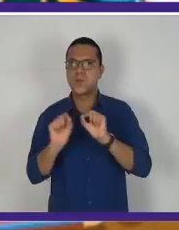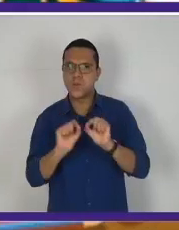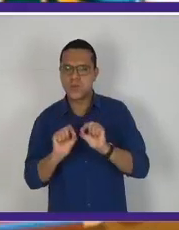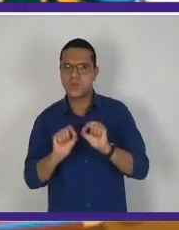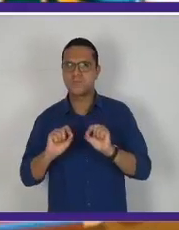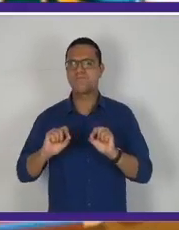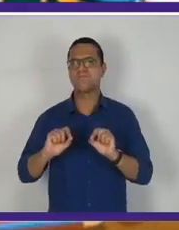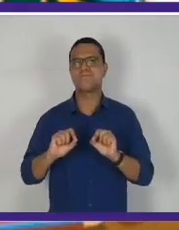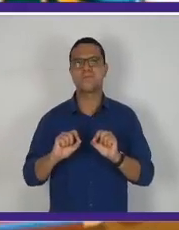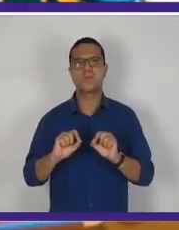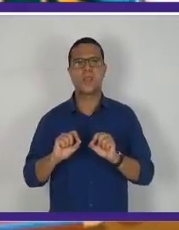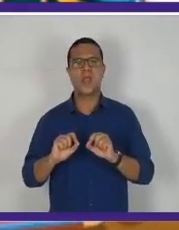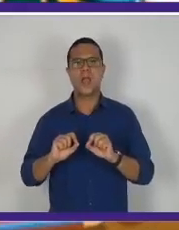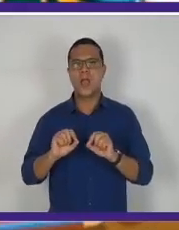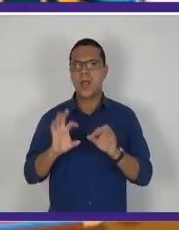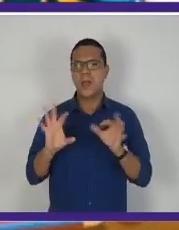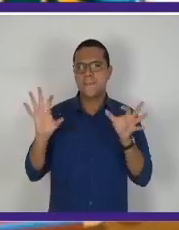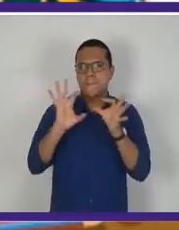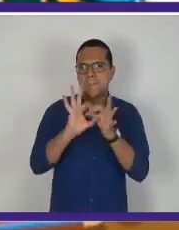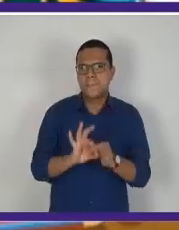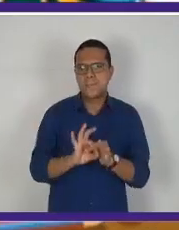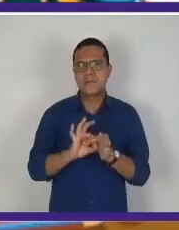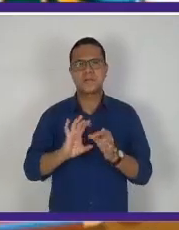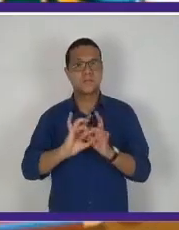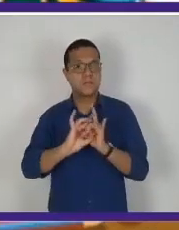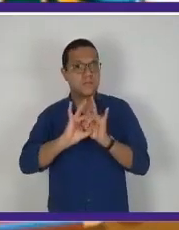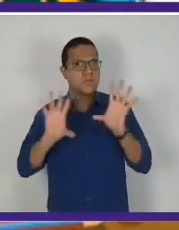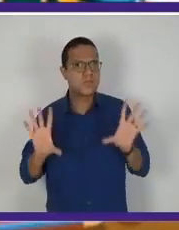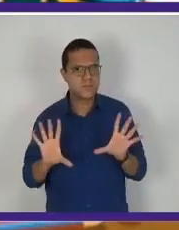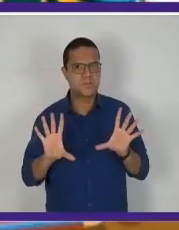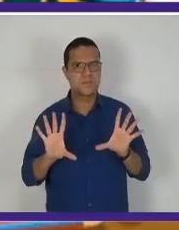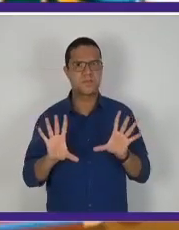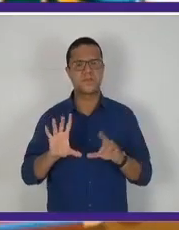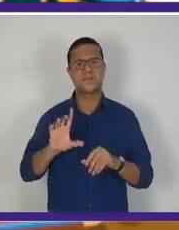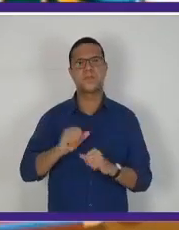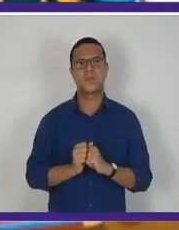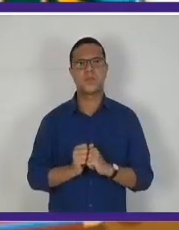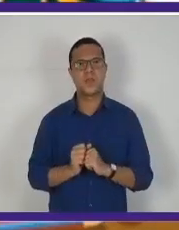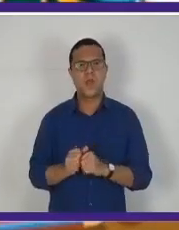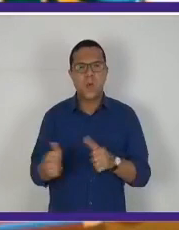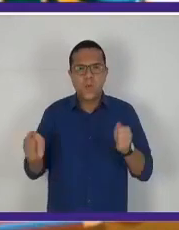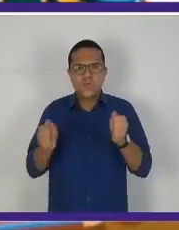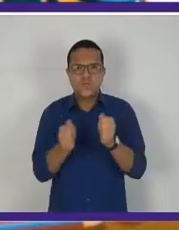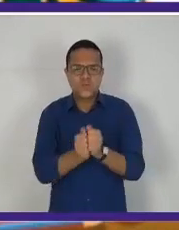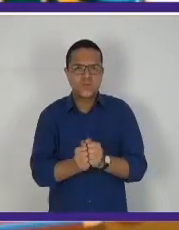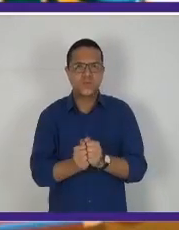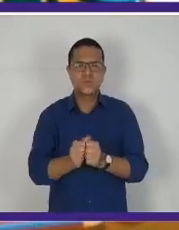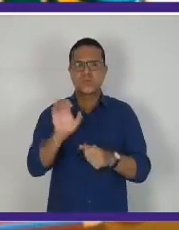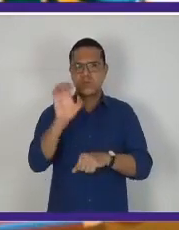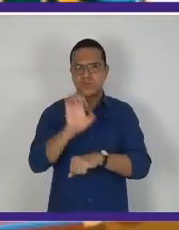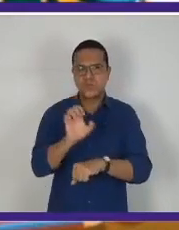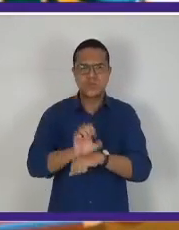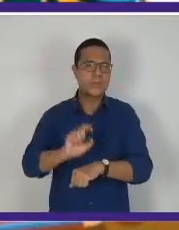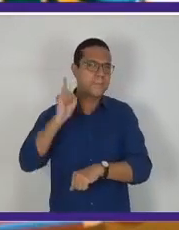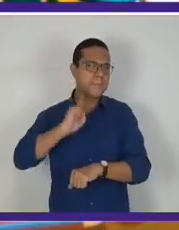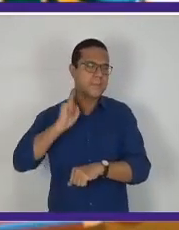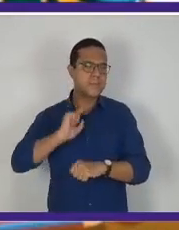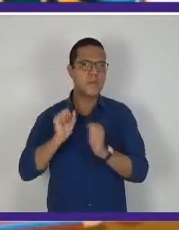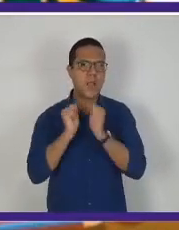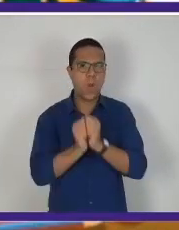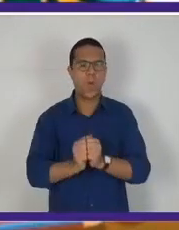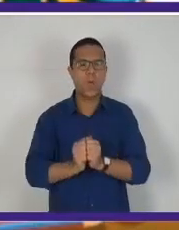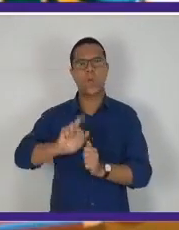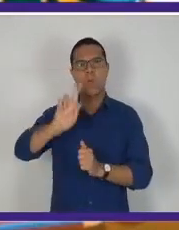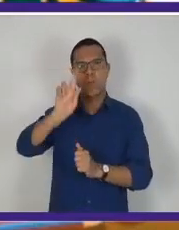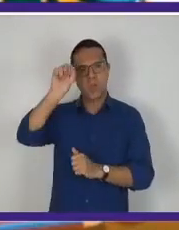da chamada Aliança Liberal, uma junção dos estados de Minas Gerais com o Rio Grande do Sul